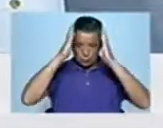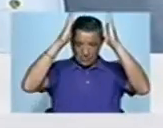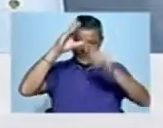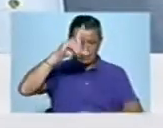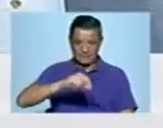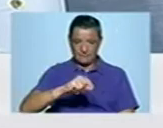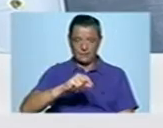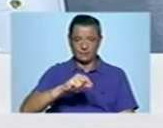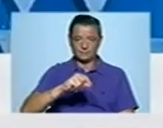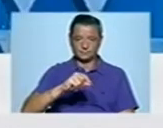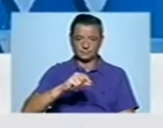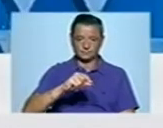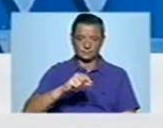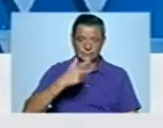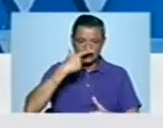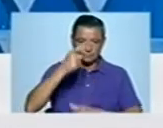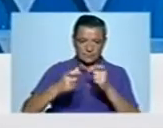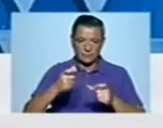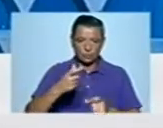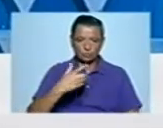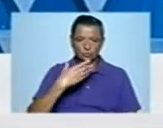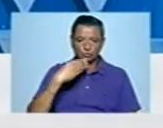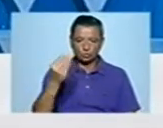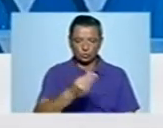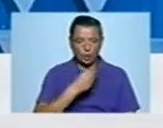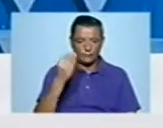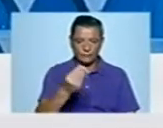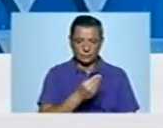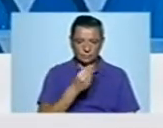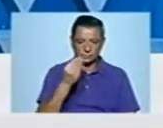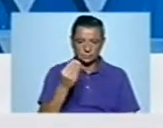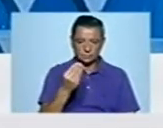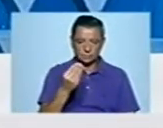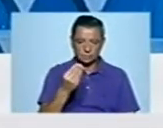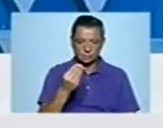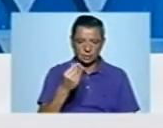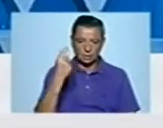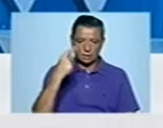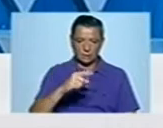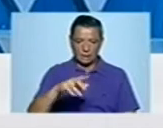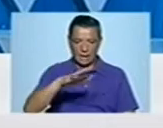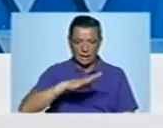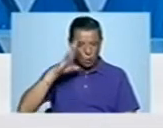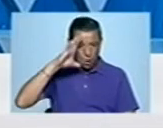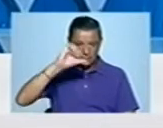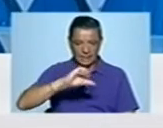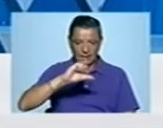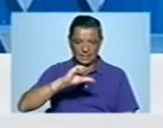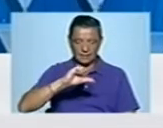também fixar a sua população mais jovem? Acredito que alguma delas estará na área da hotelaria,